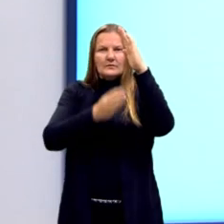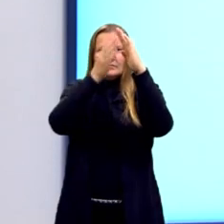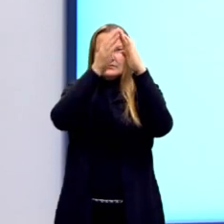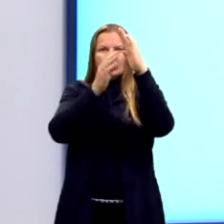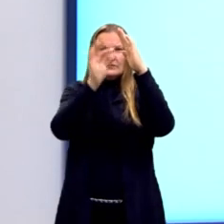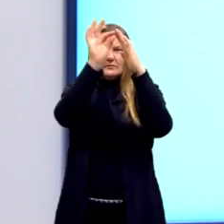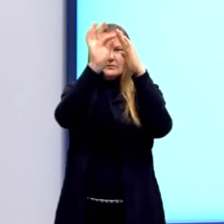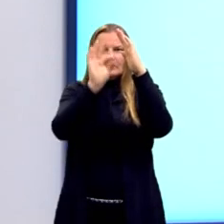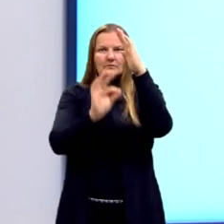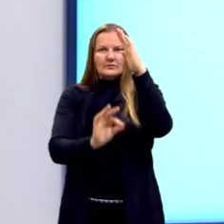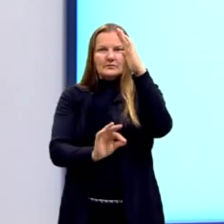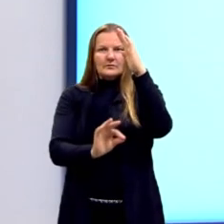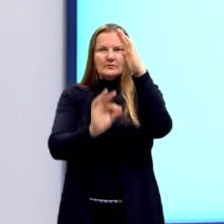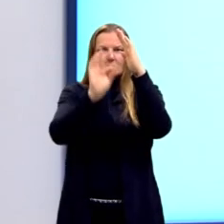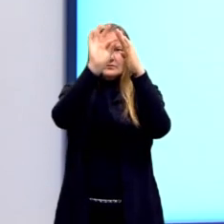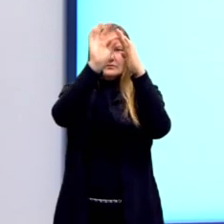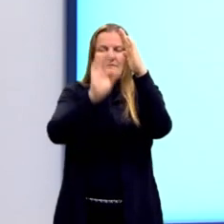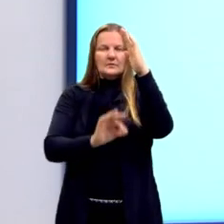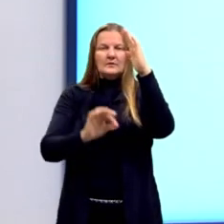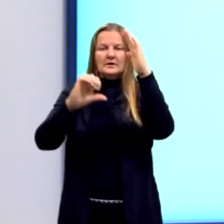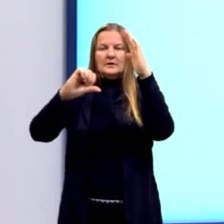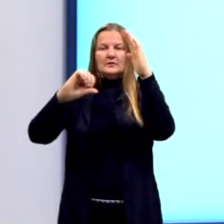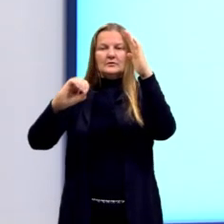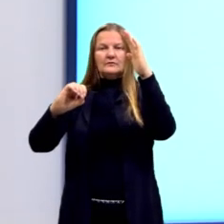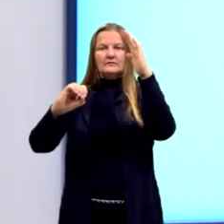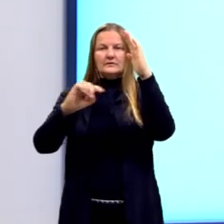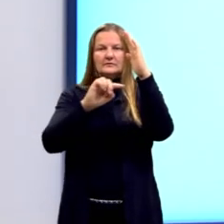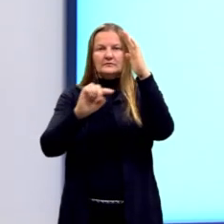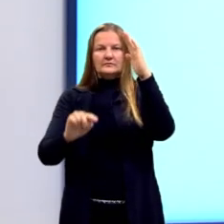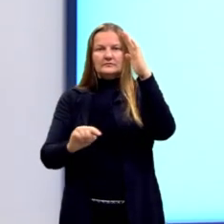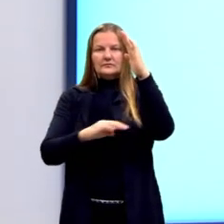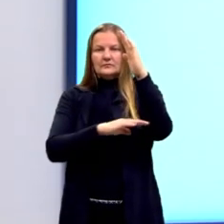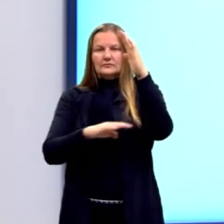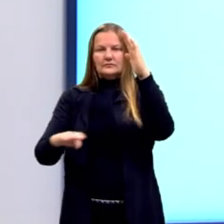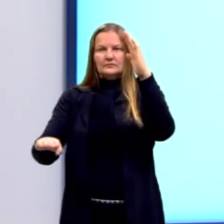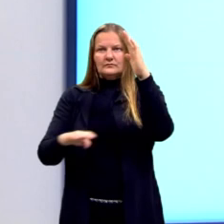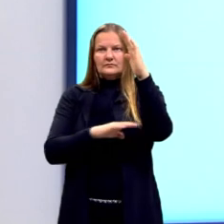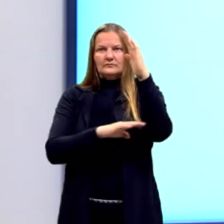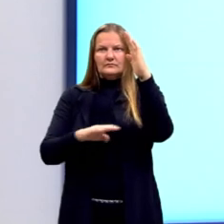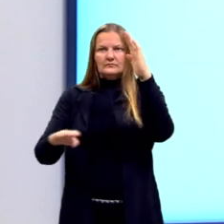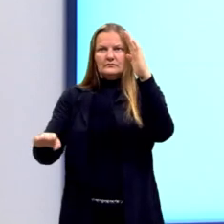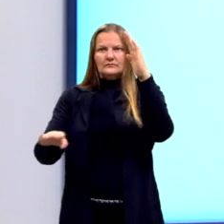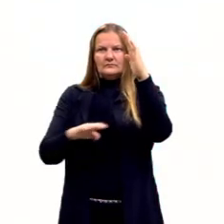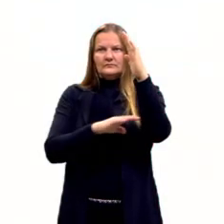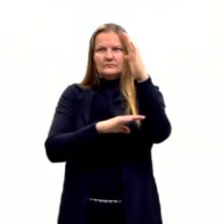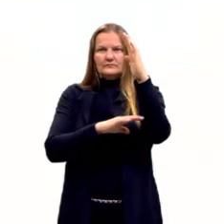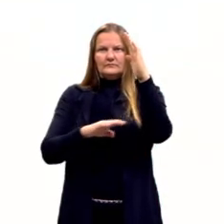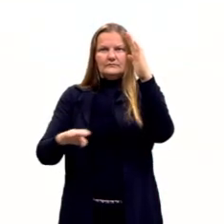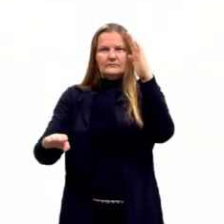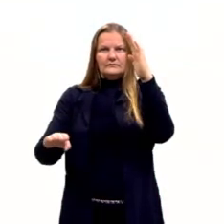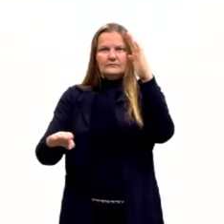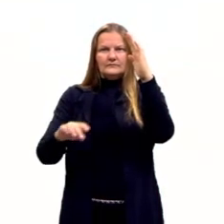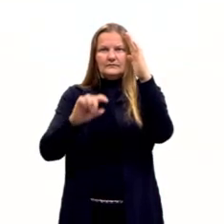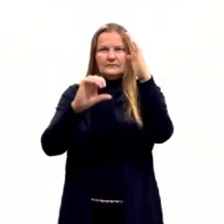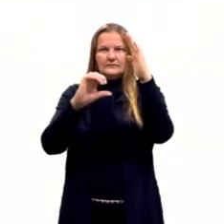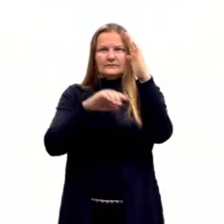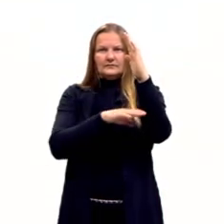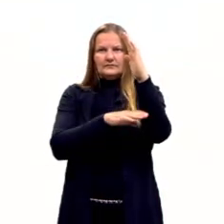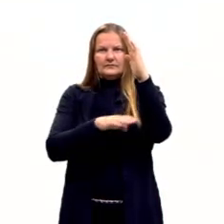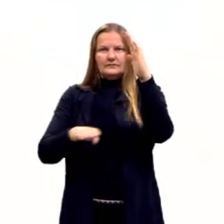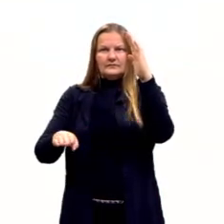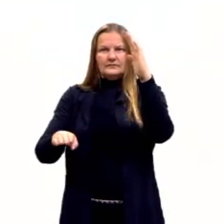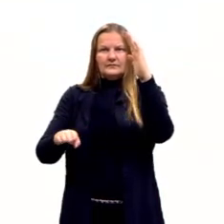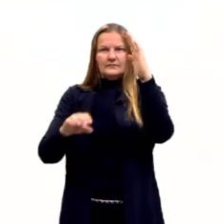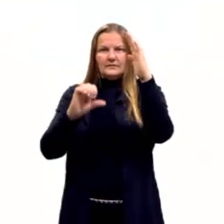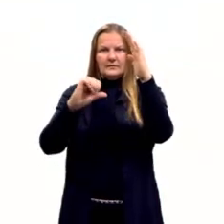vértice e ela forma 90 graus com o lado oposto. Então, forma o ângulo de 90 graus.